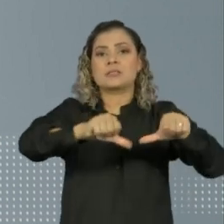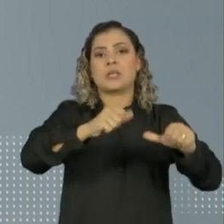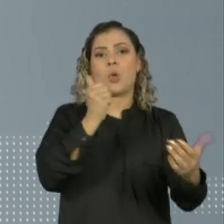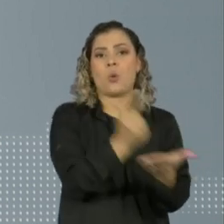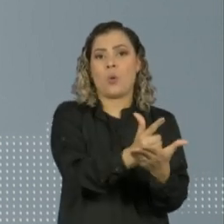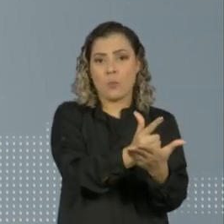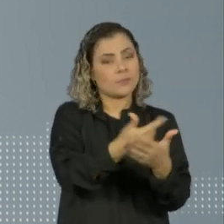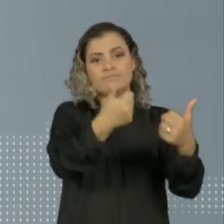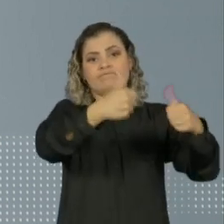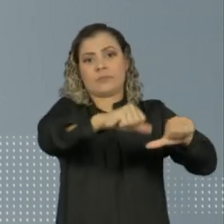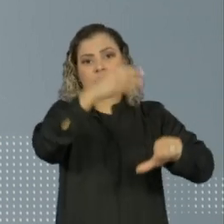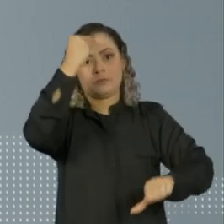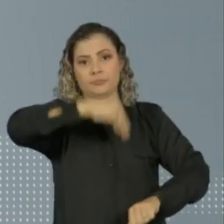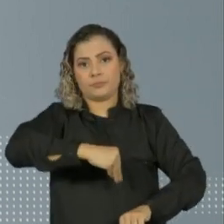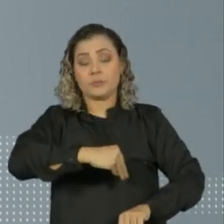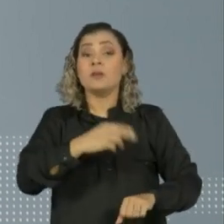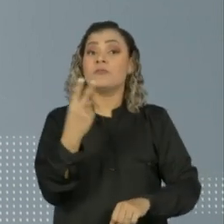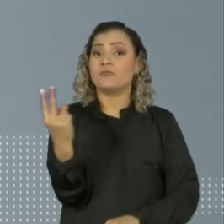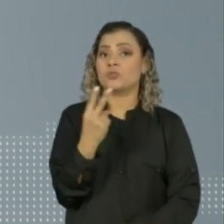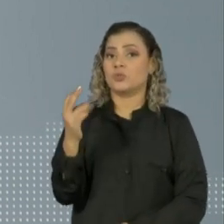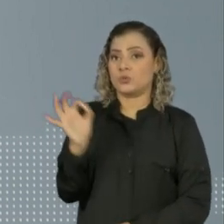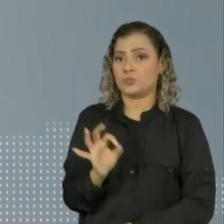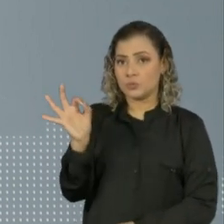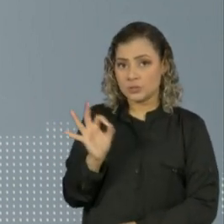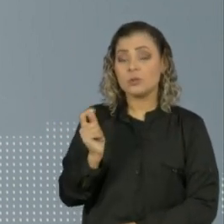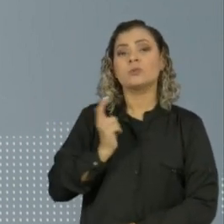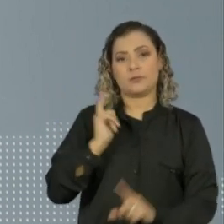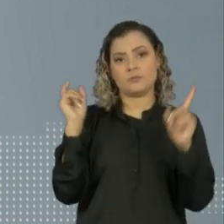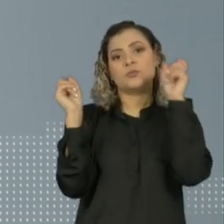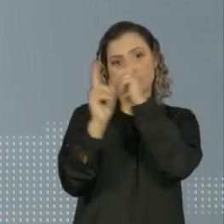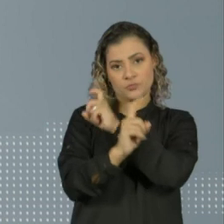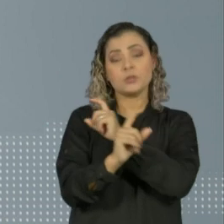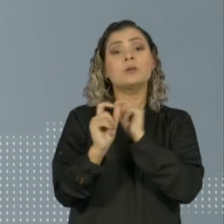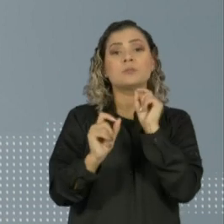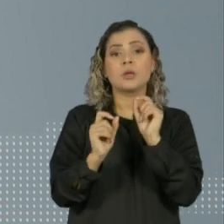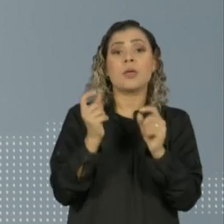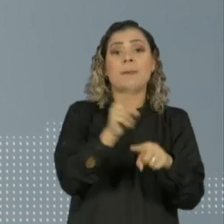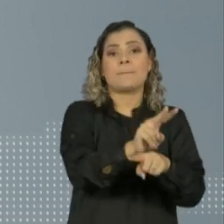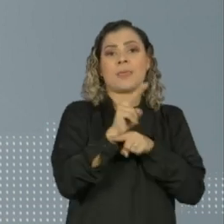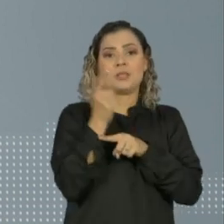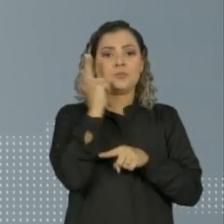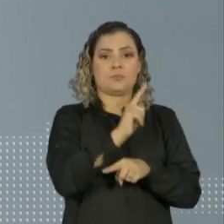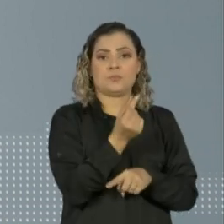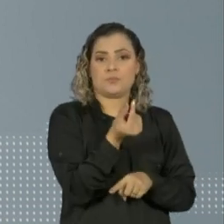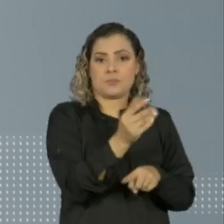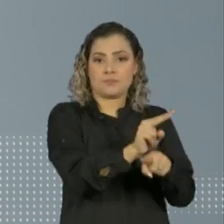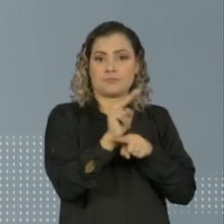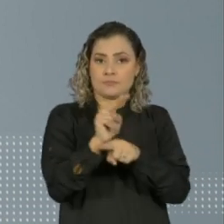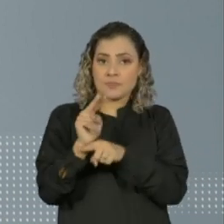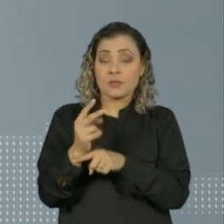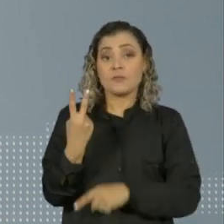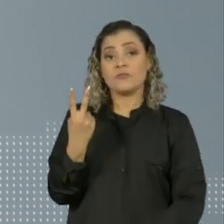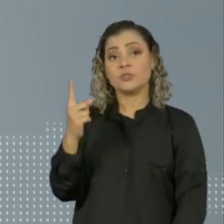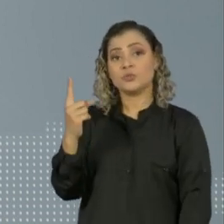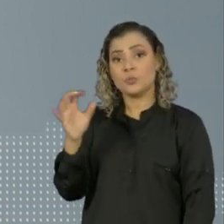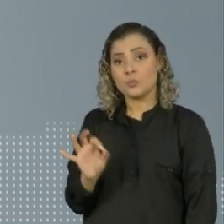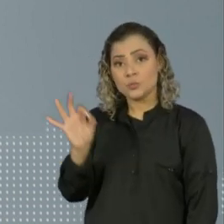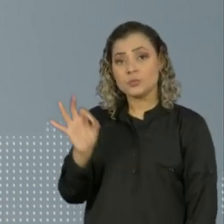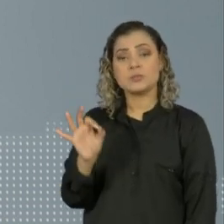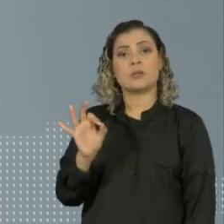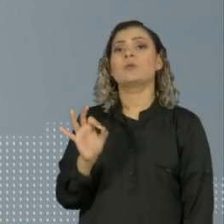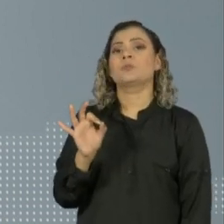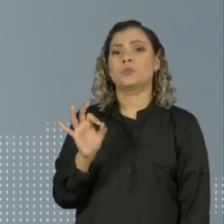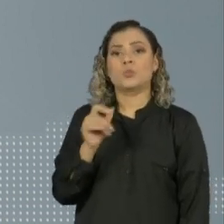compras. 22% apontaram maior dificuldade para obter crédito e 21% relataram